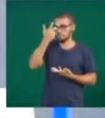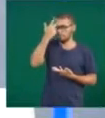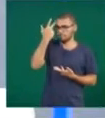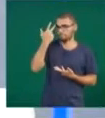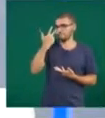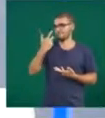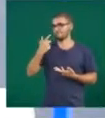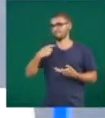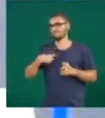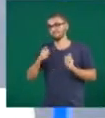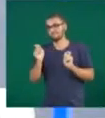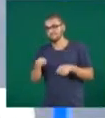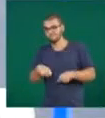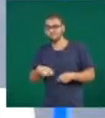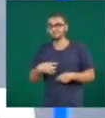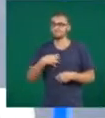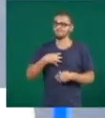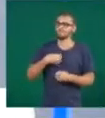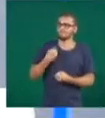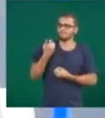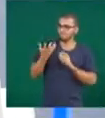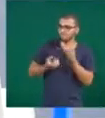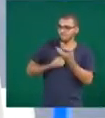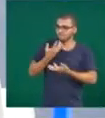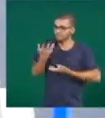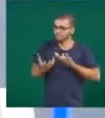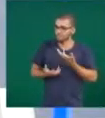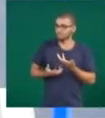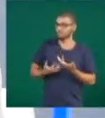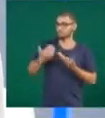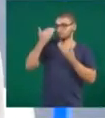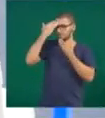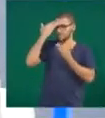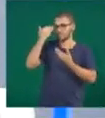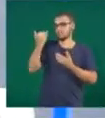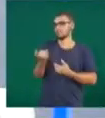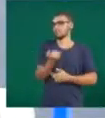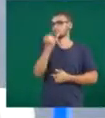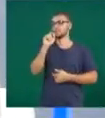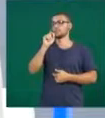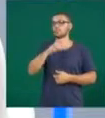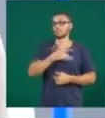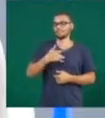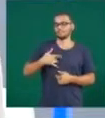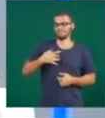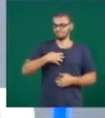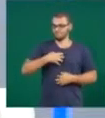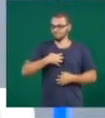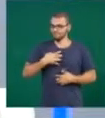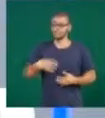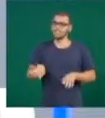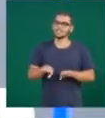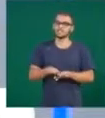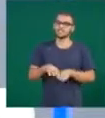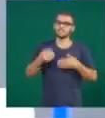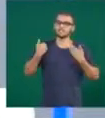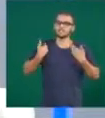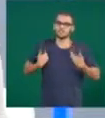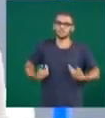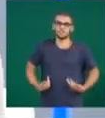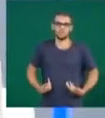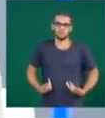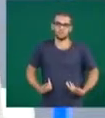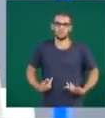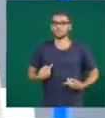sentir e expressar a gratidão são fundamentais para a saúde emocional. E também física, né? Até porque o nosso corpo